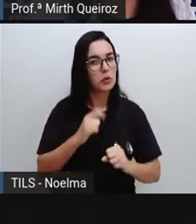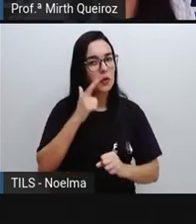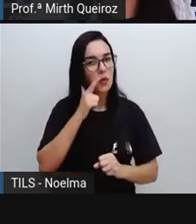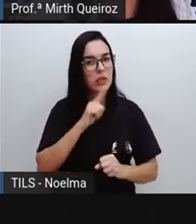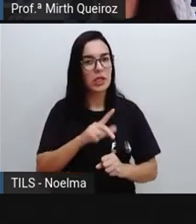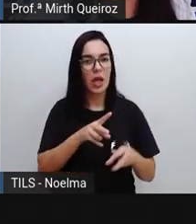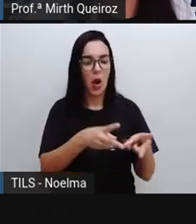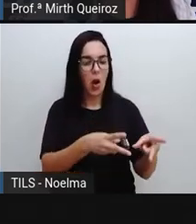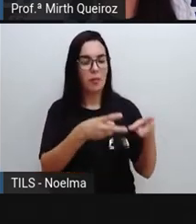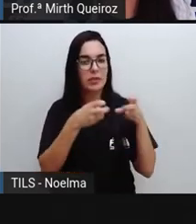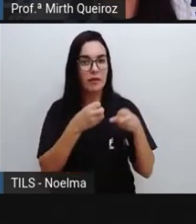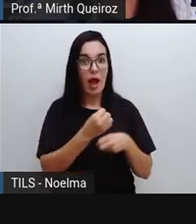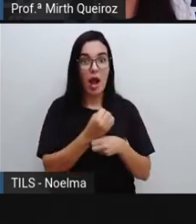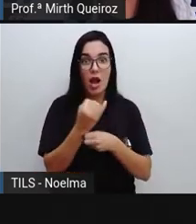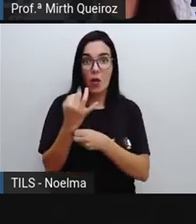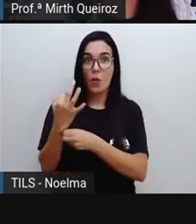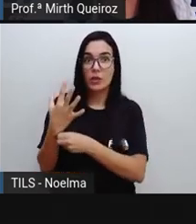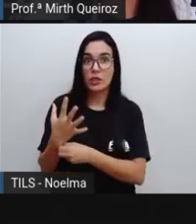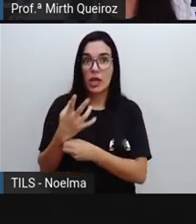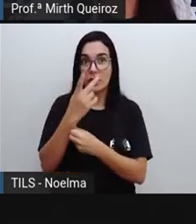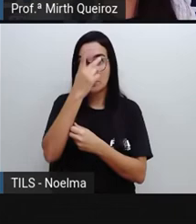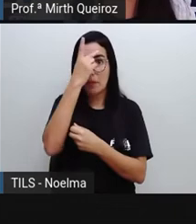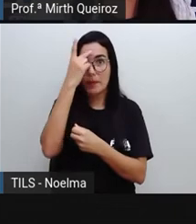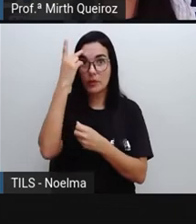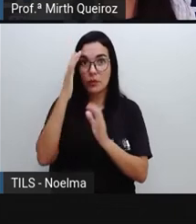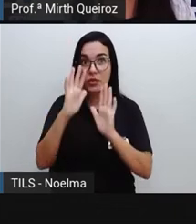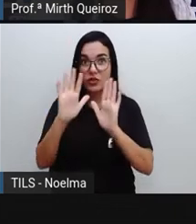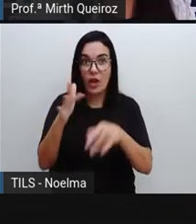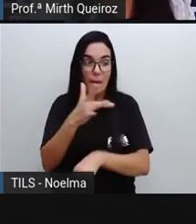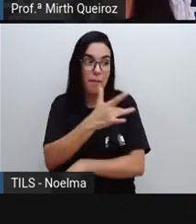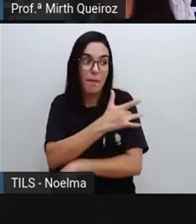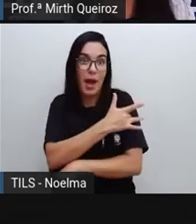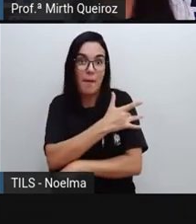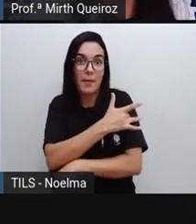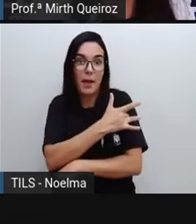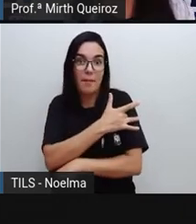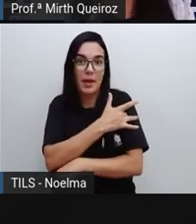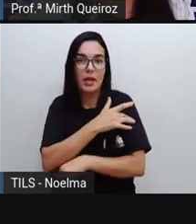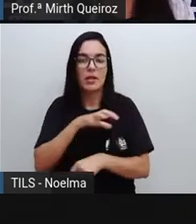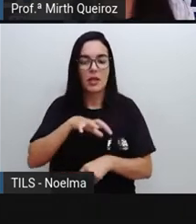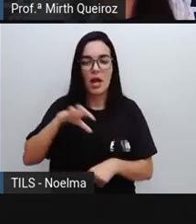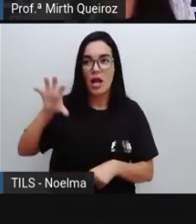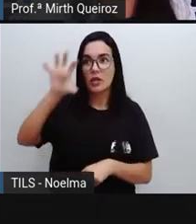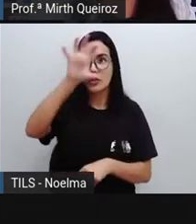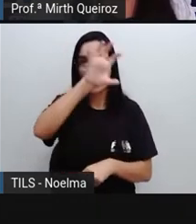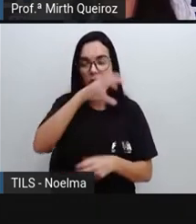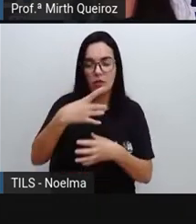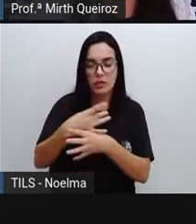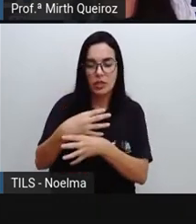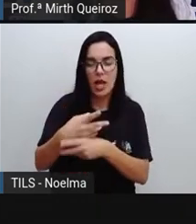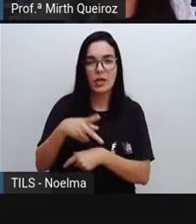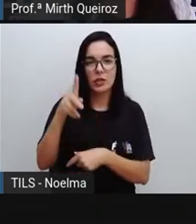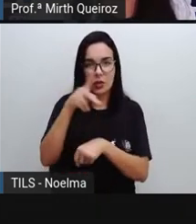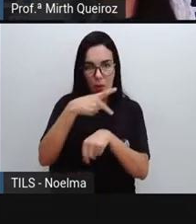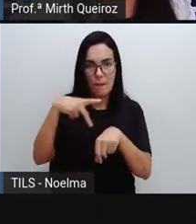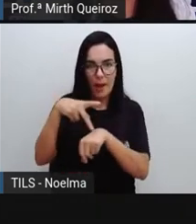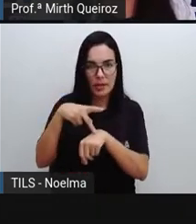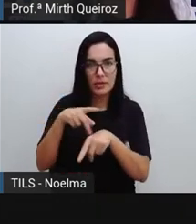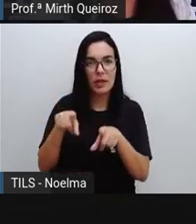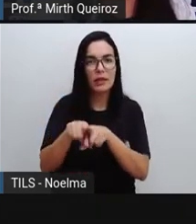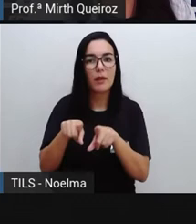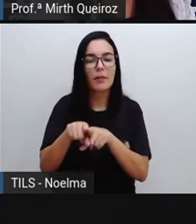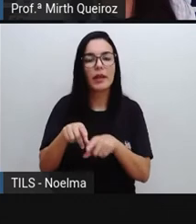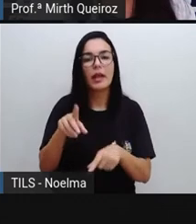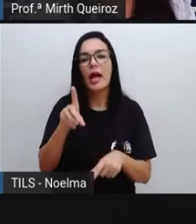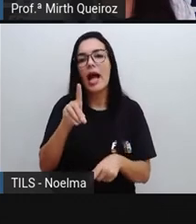observar a quantidade de doses distribuídas aí no Brasil, região, cidade, estado, certo? E até a